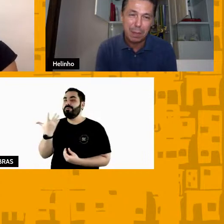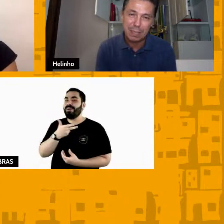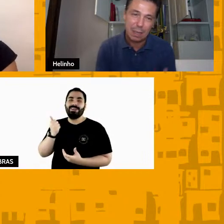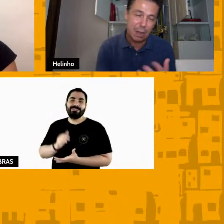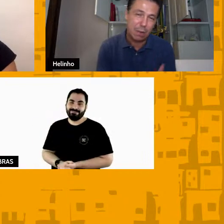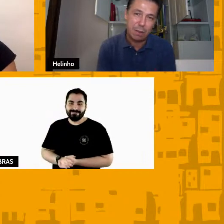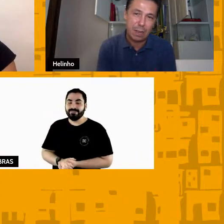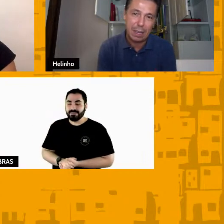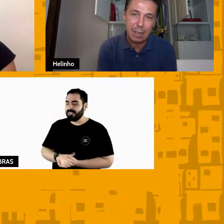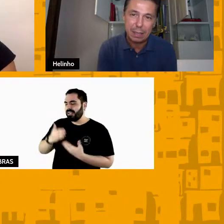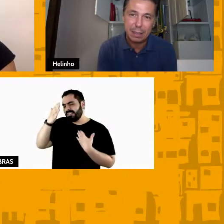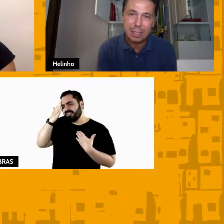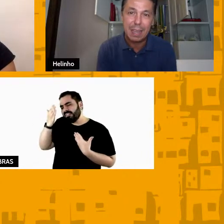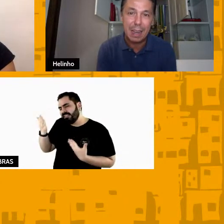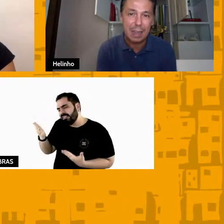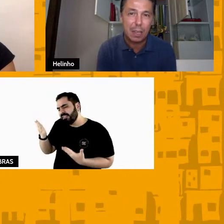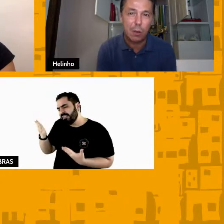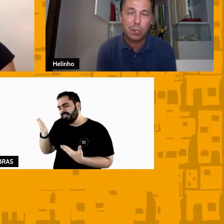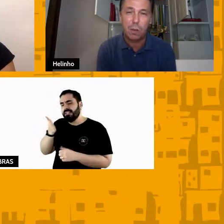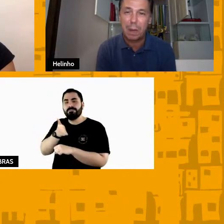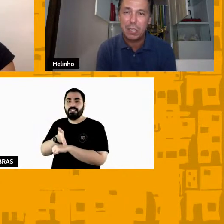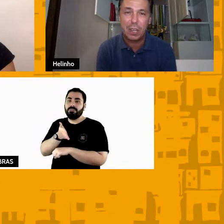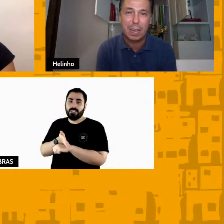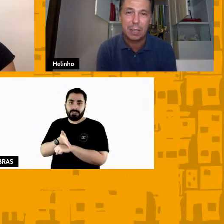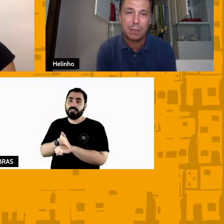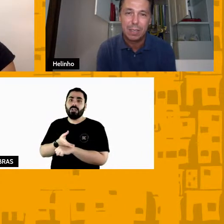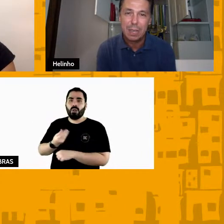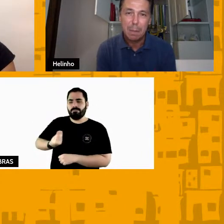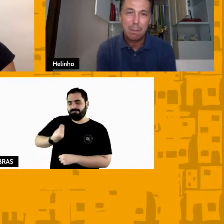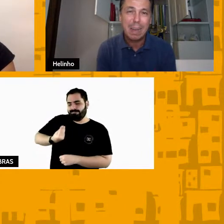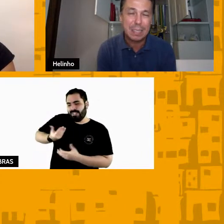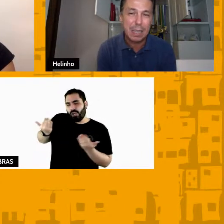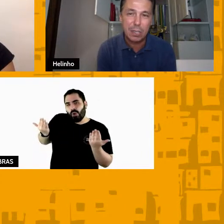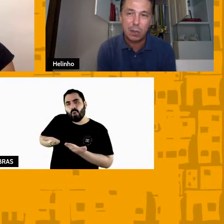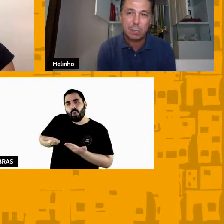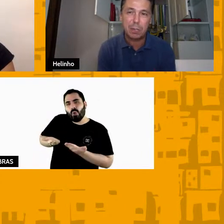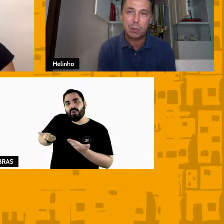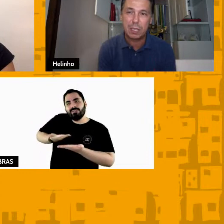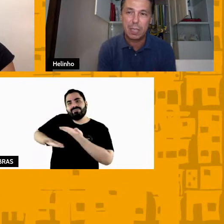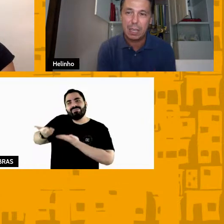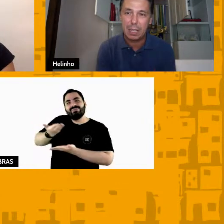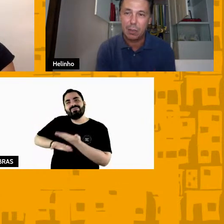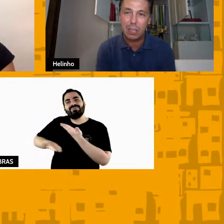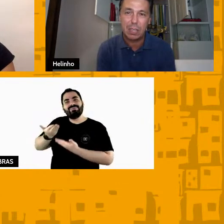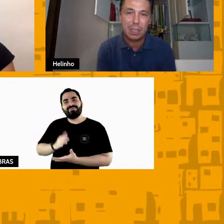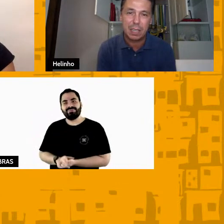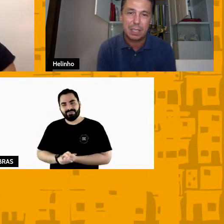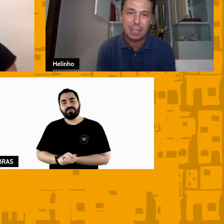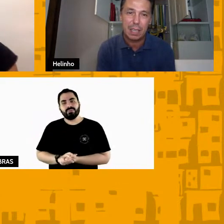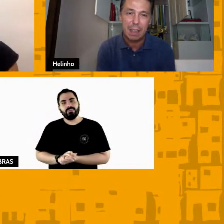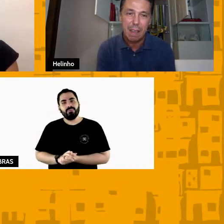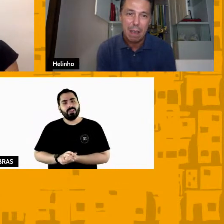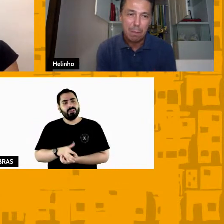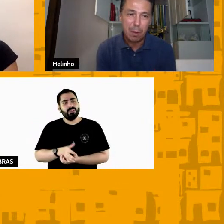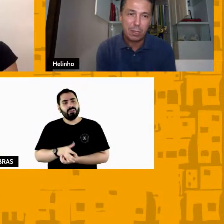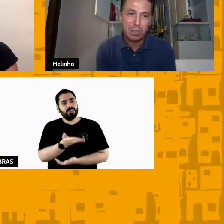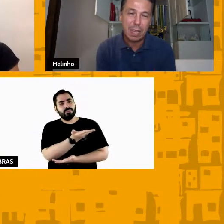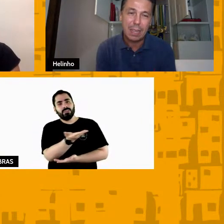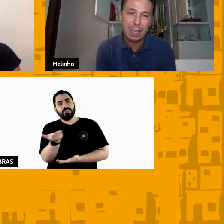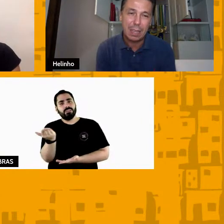a participação a estar aqui hoje compartilhando bastante com as pessoas que eu tenho certeza que